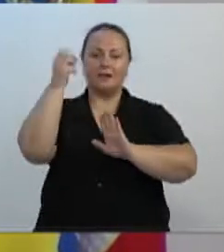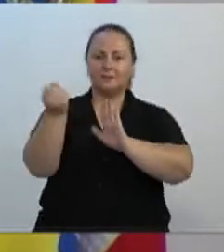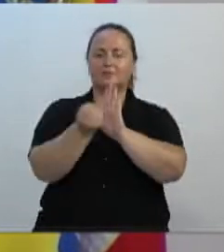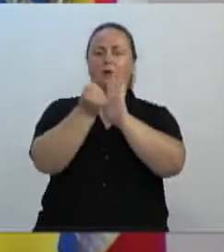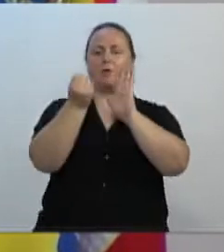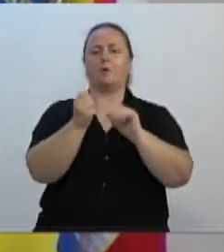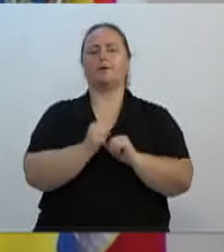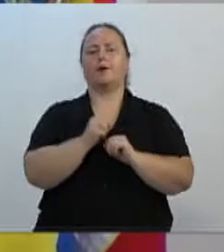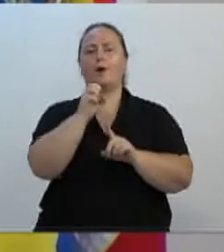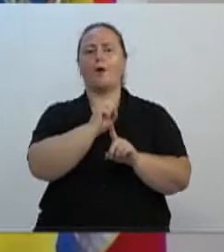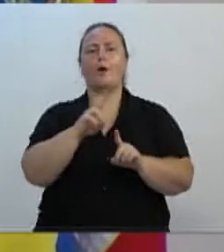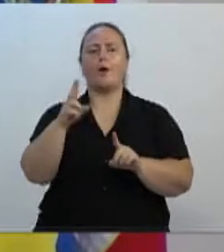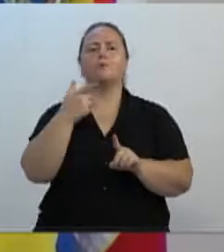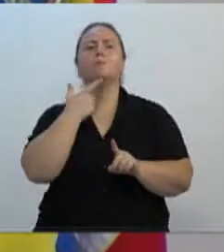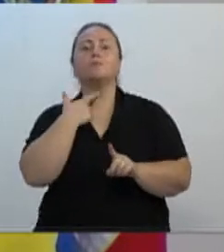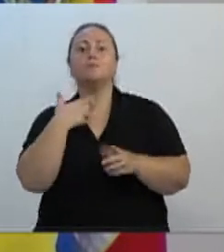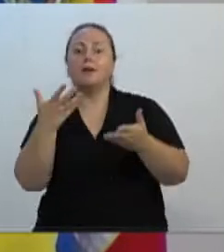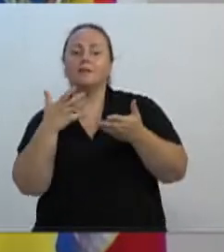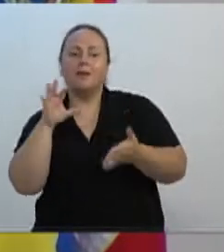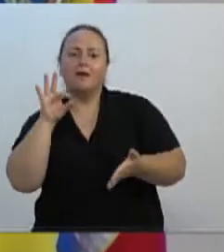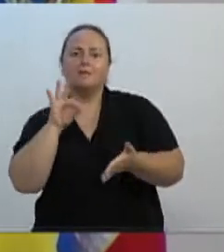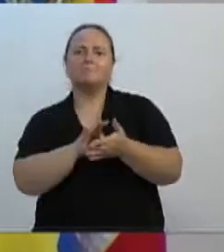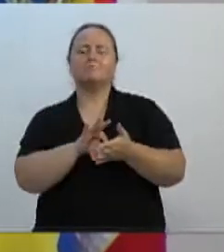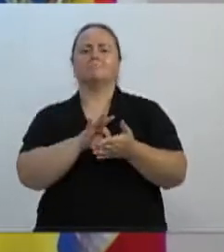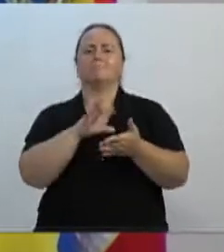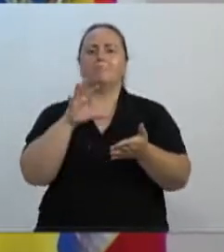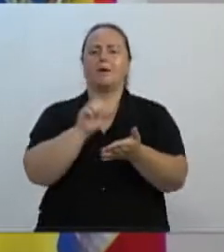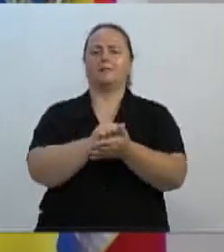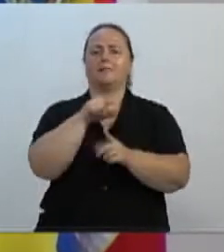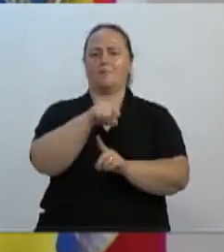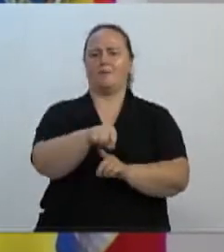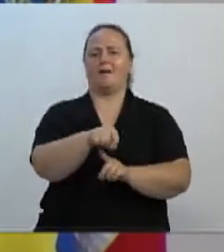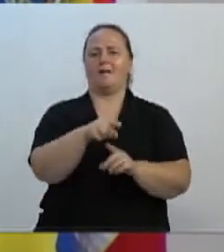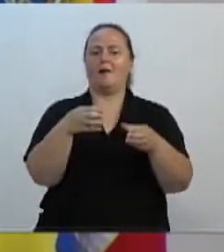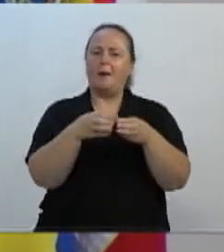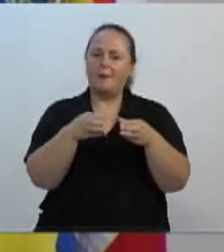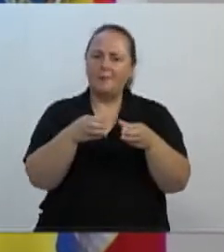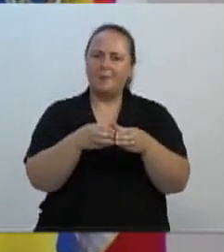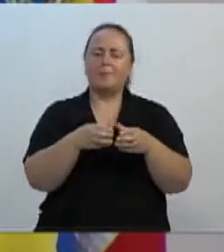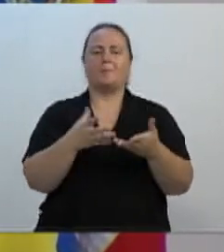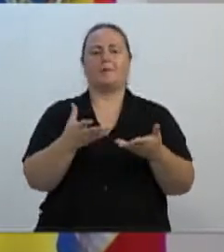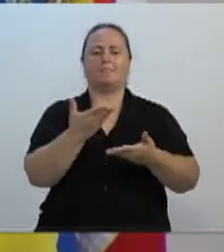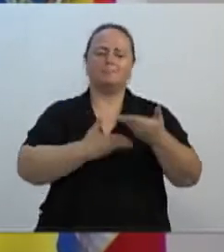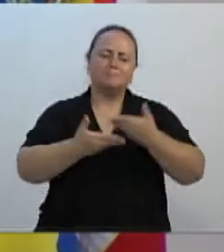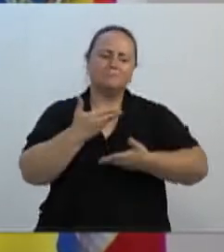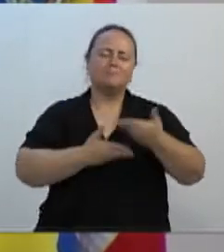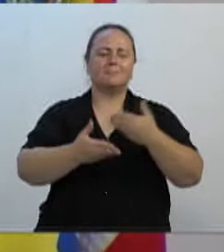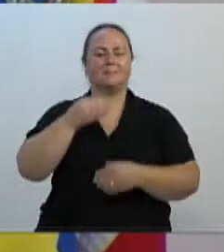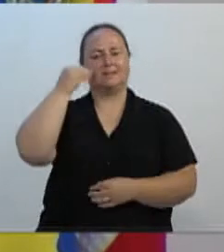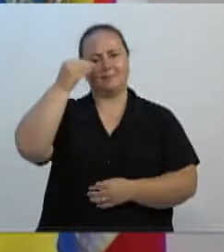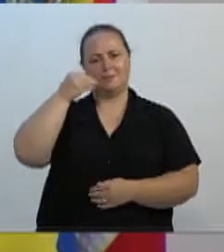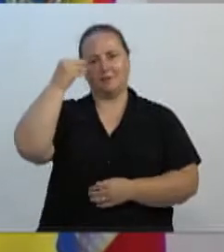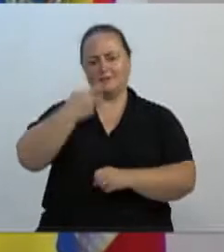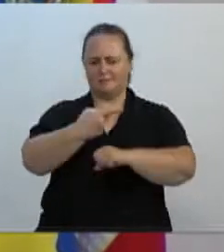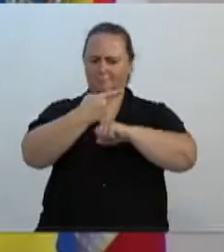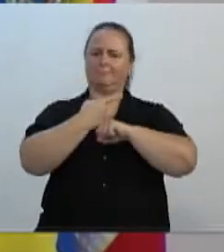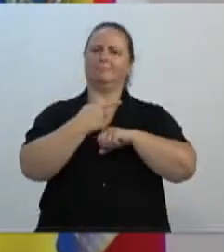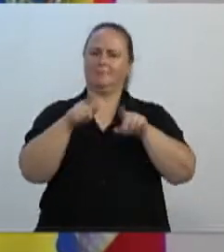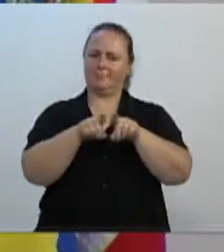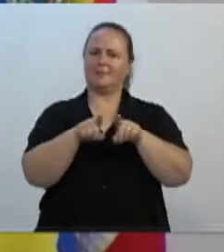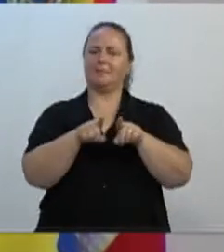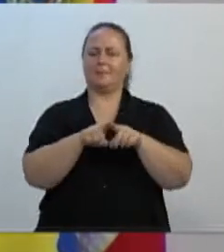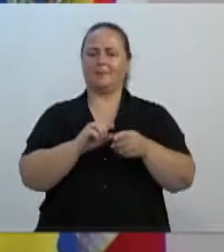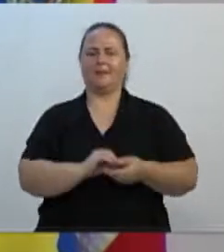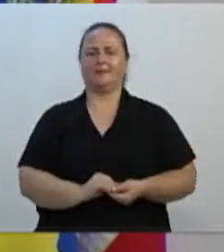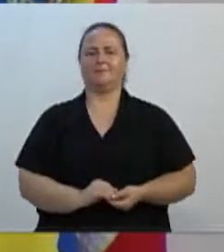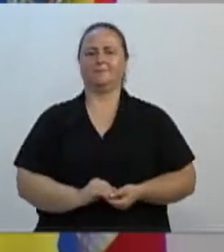de participar do clube, que nos procurem e que compartilhem suas experiências. Para contextualizar a nossa história